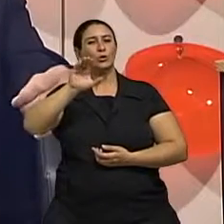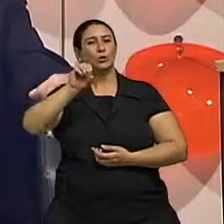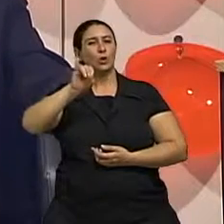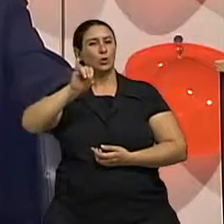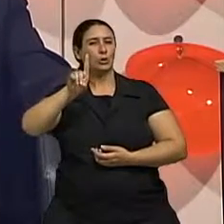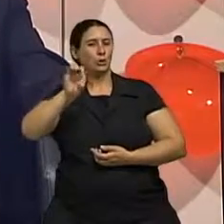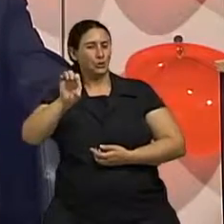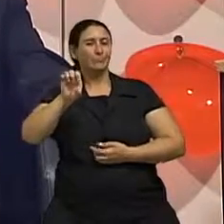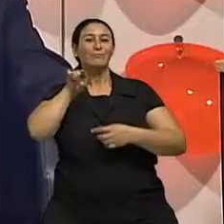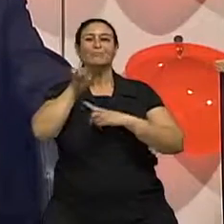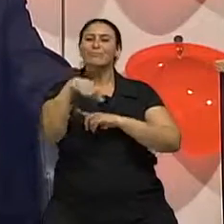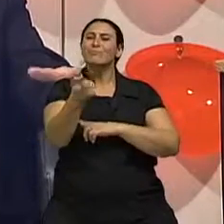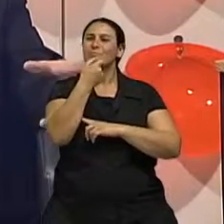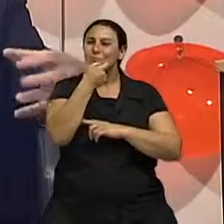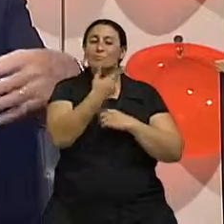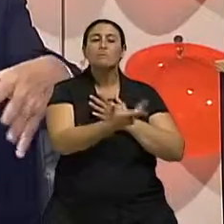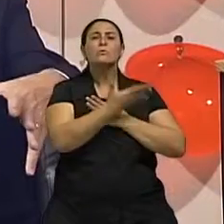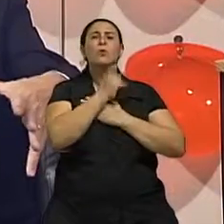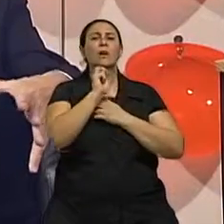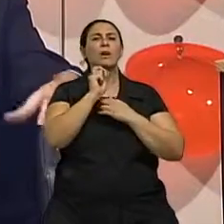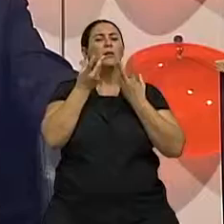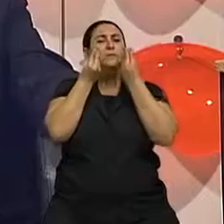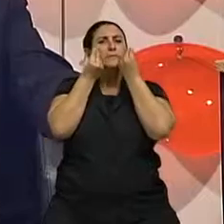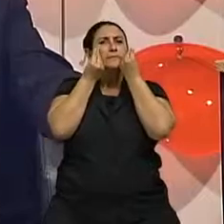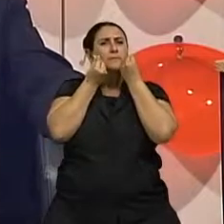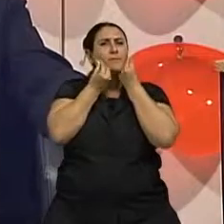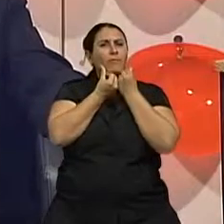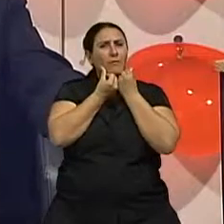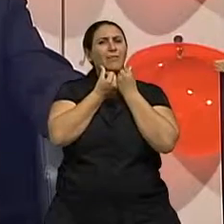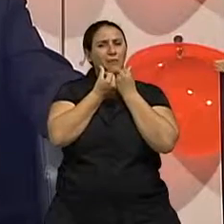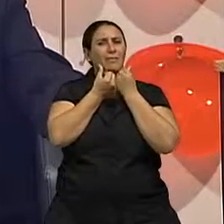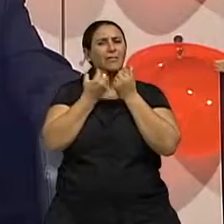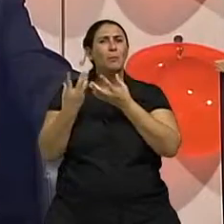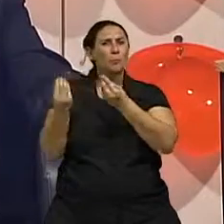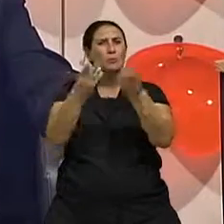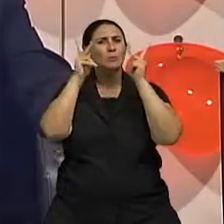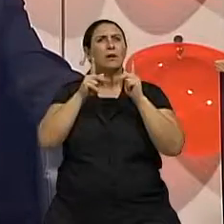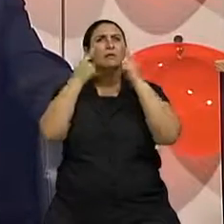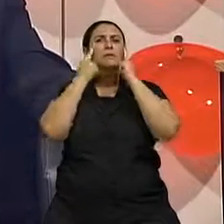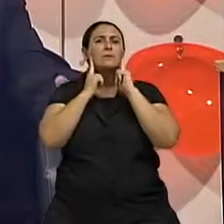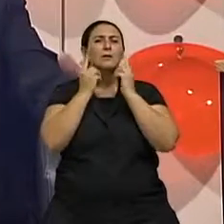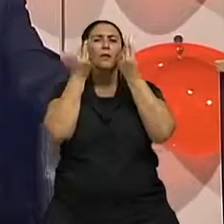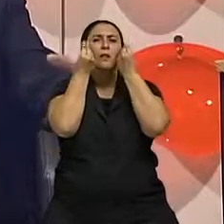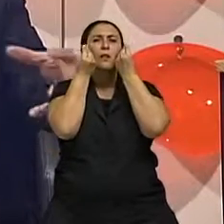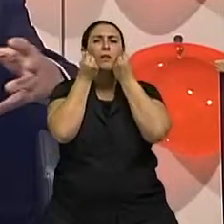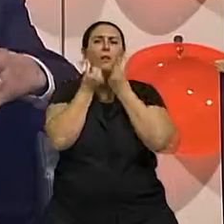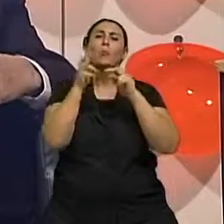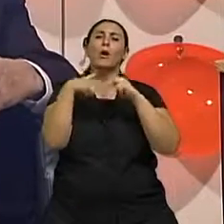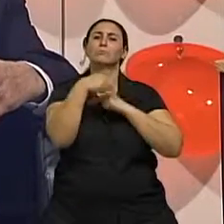fininha, se torna menos elástica. Então, para cada caso, existe um